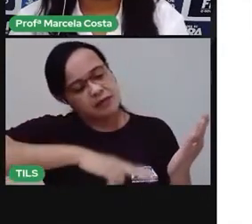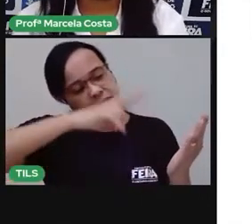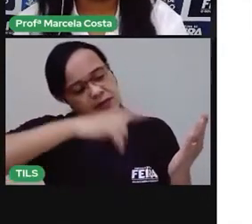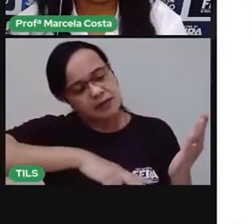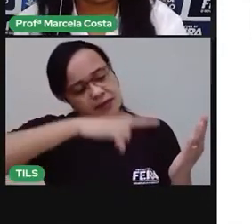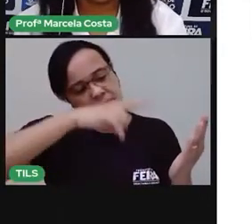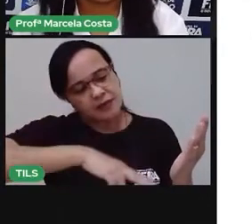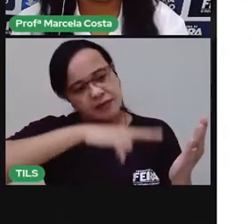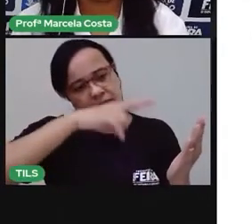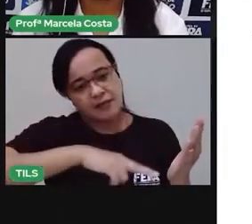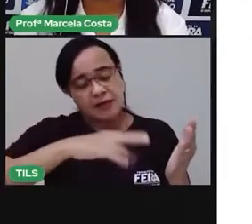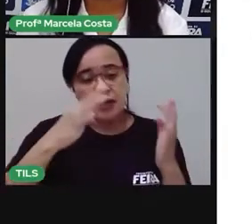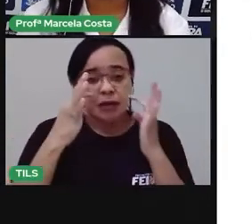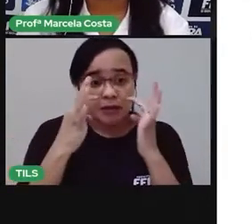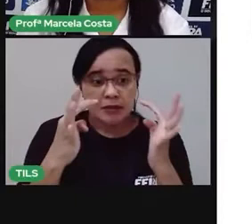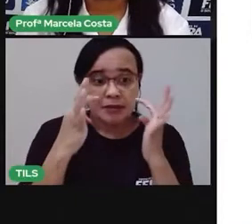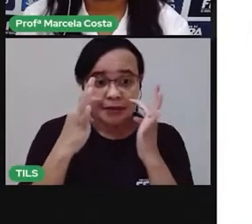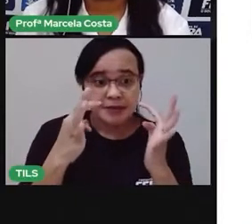você e acompanha comigo.